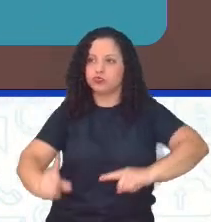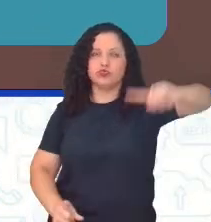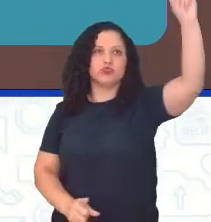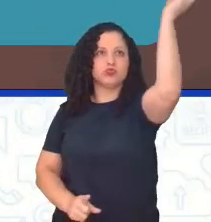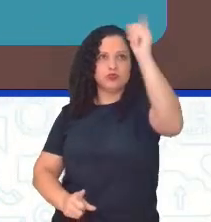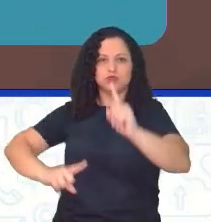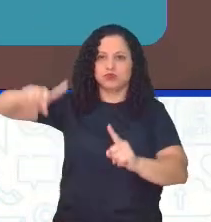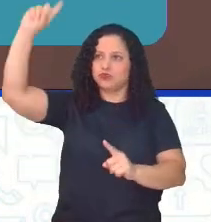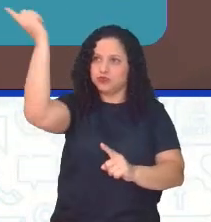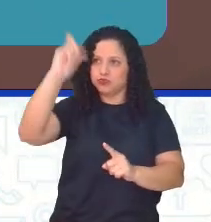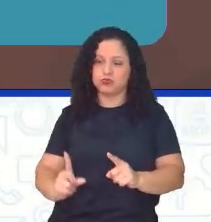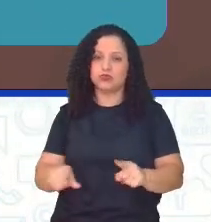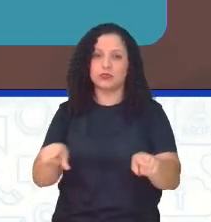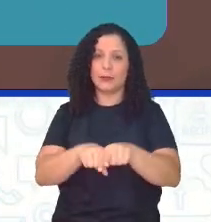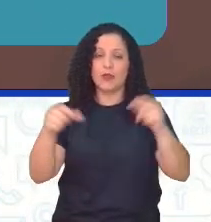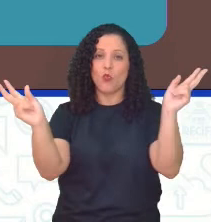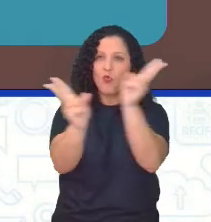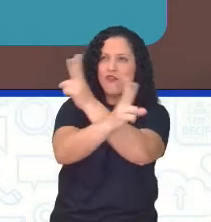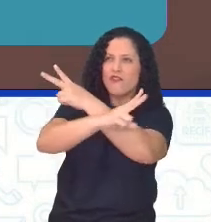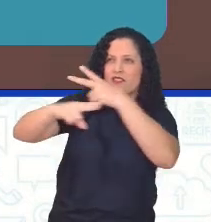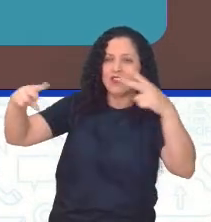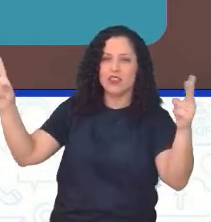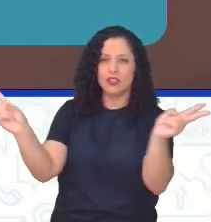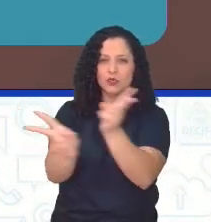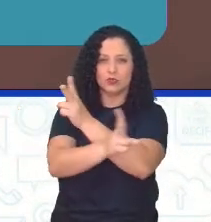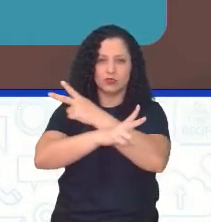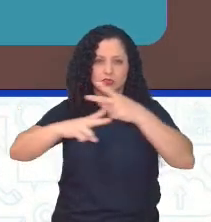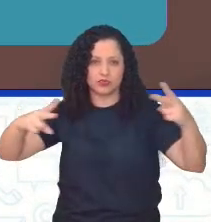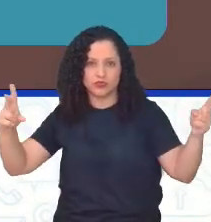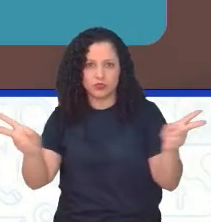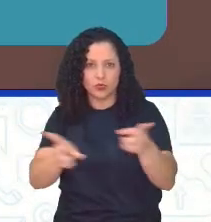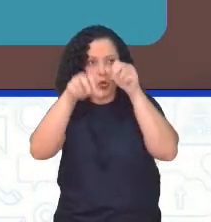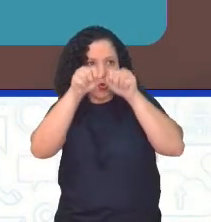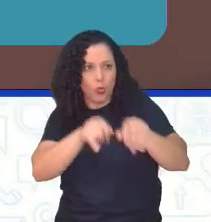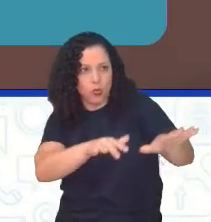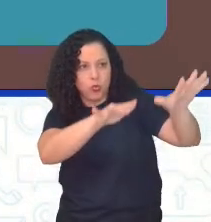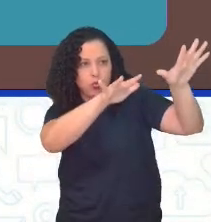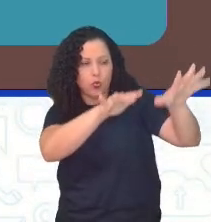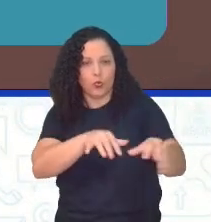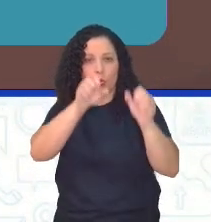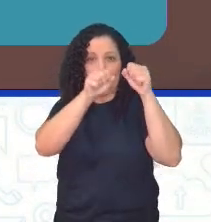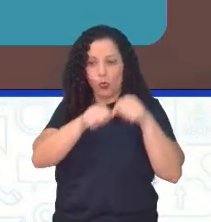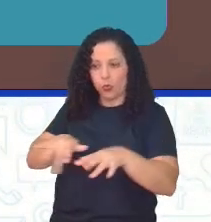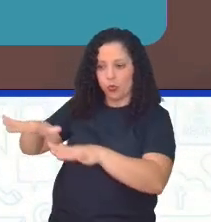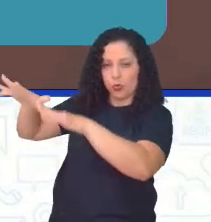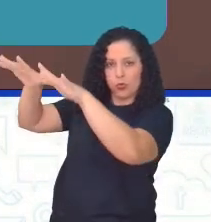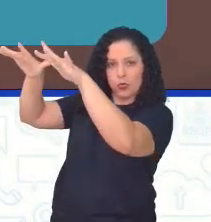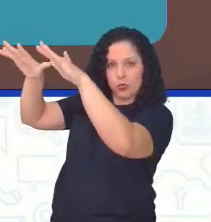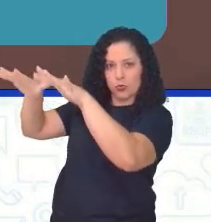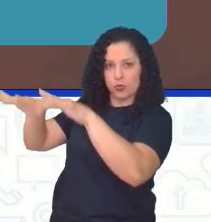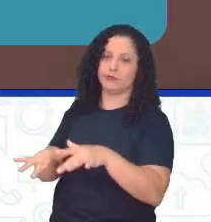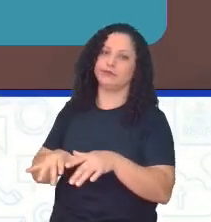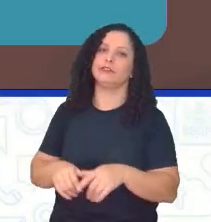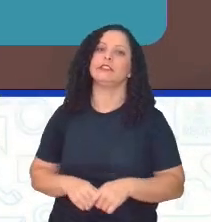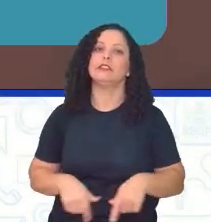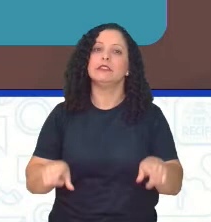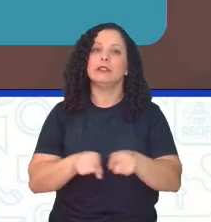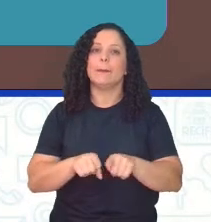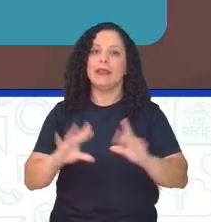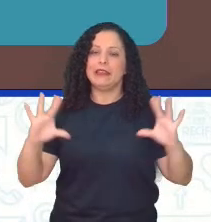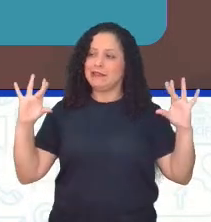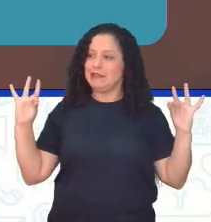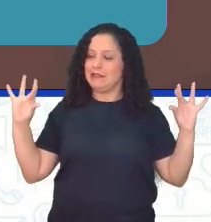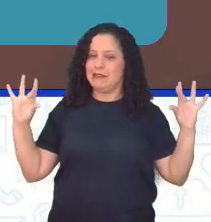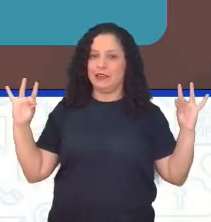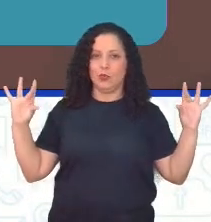faísca, né? O vento, no caso, pode carregar uma faísca ou mesmo espalhar um foco de incêndio. A vegetação seca pode também criar